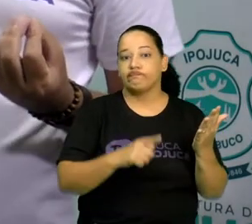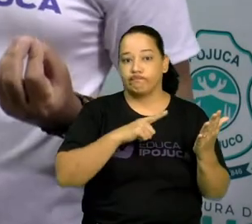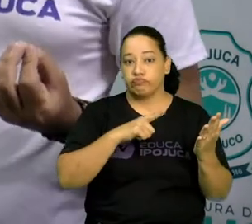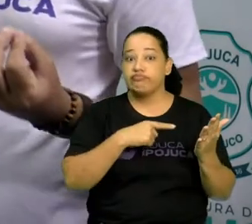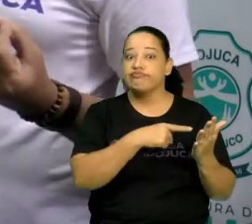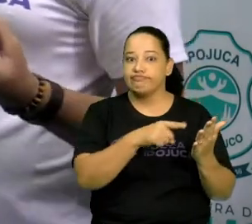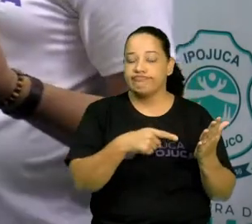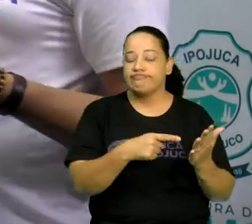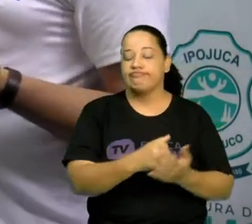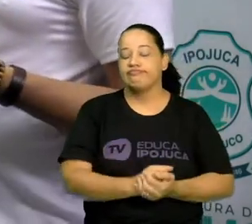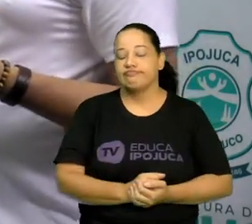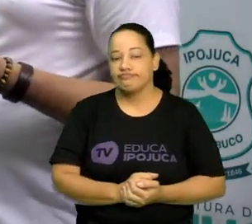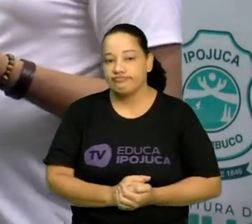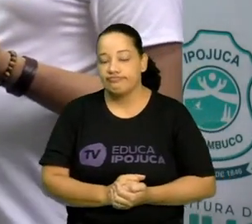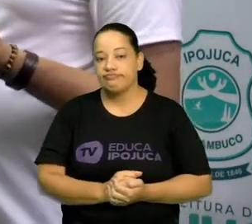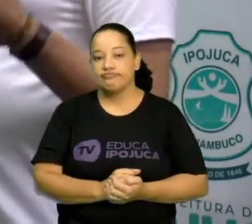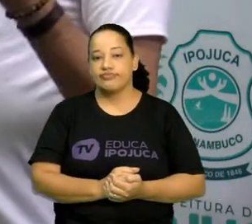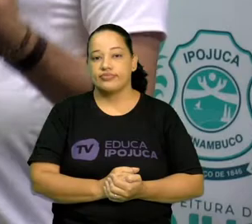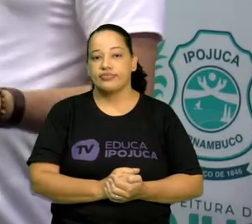Ok?